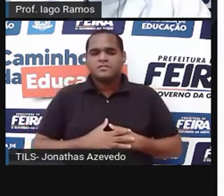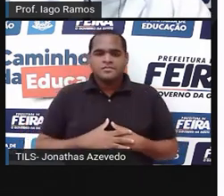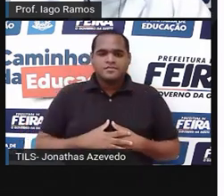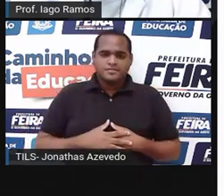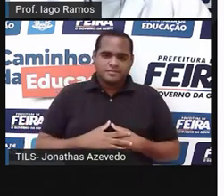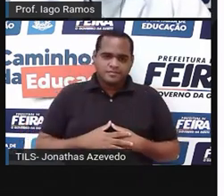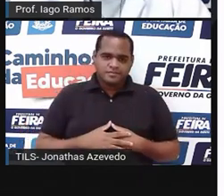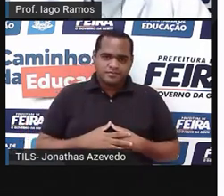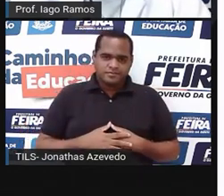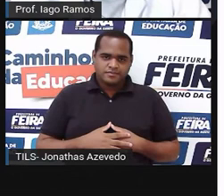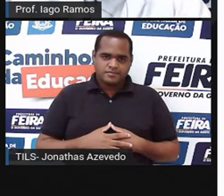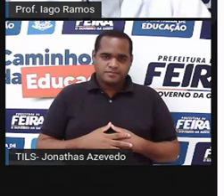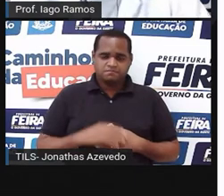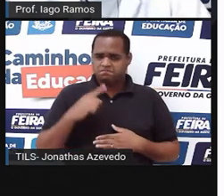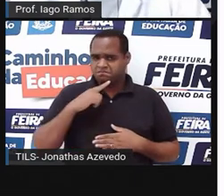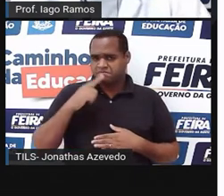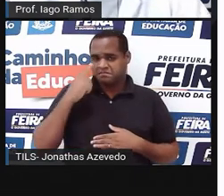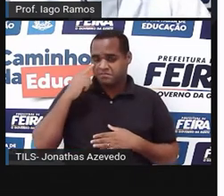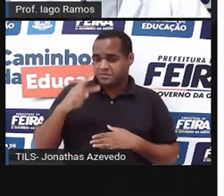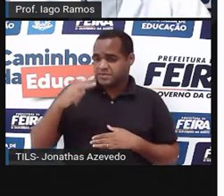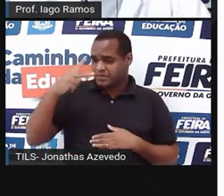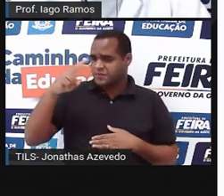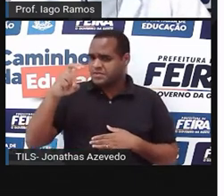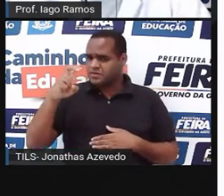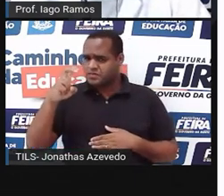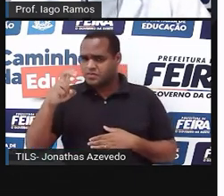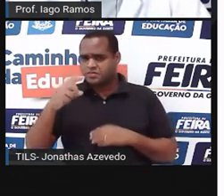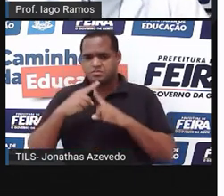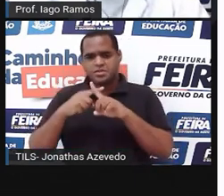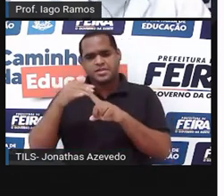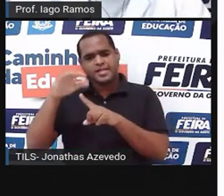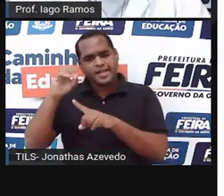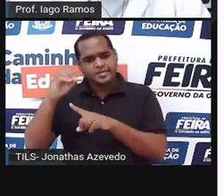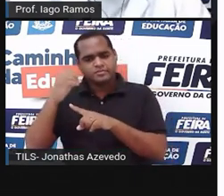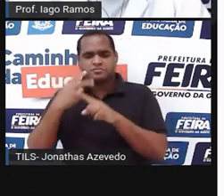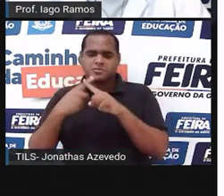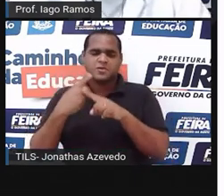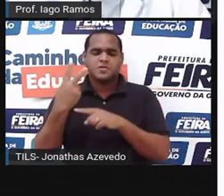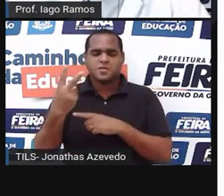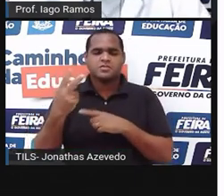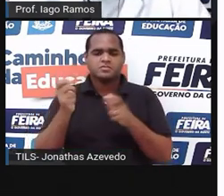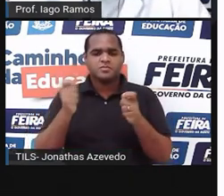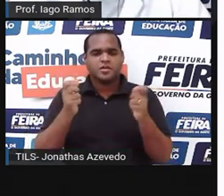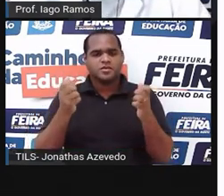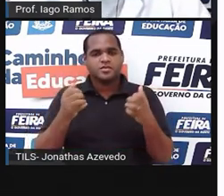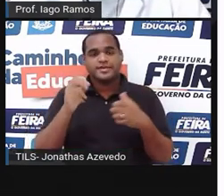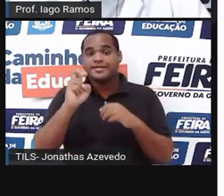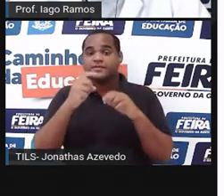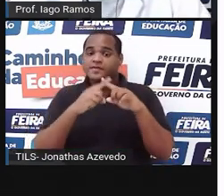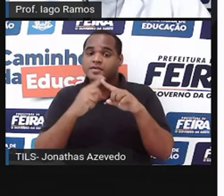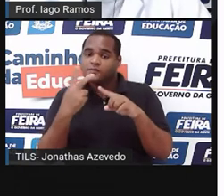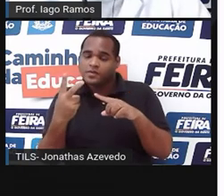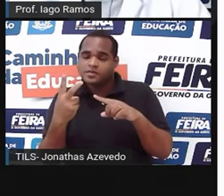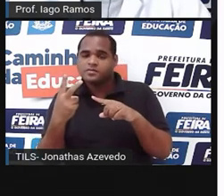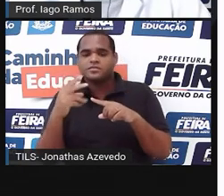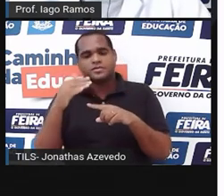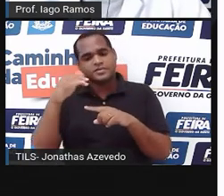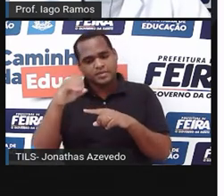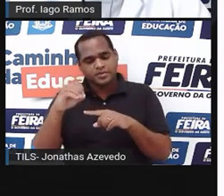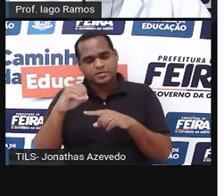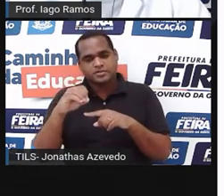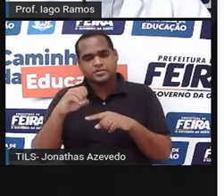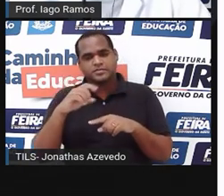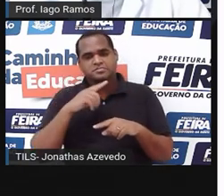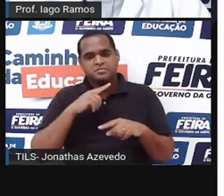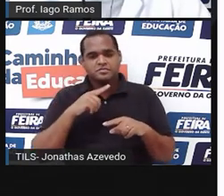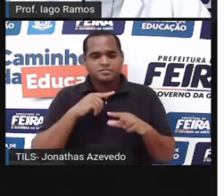A idade aumentou. Foi de 5 para 10. E aumentou como? Vezes 2. 5 vezes 2 é 10. E ao tempo